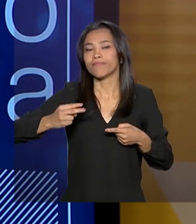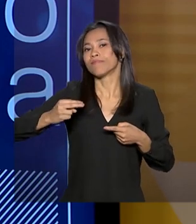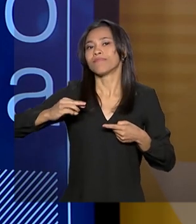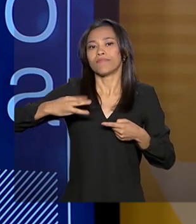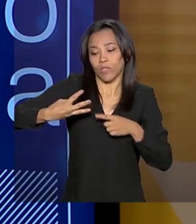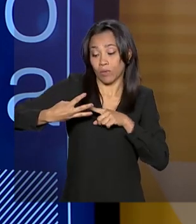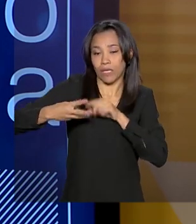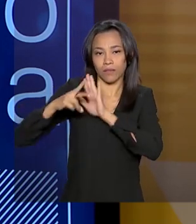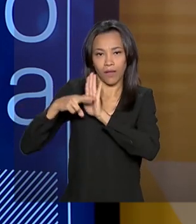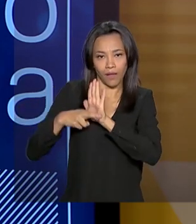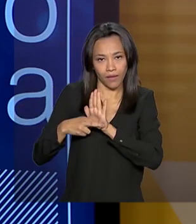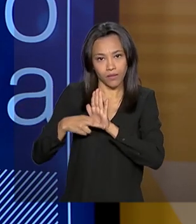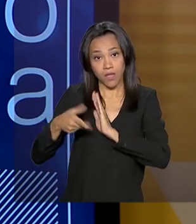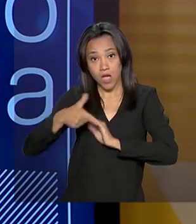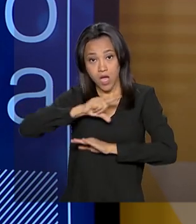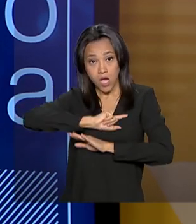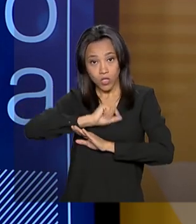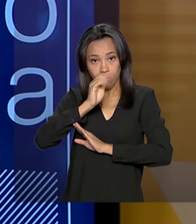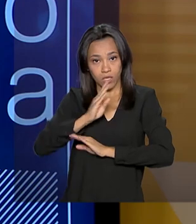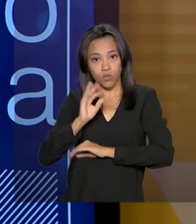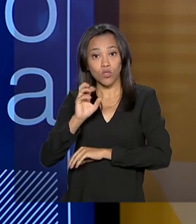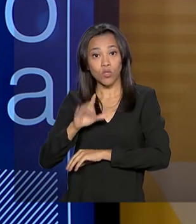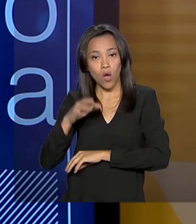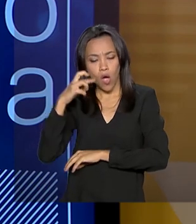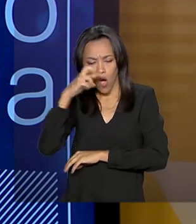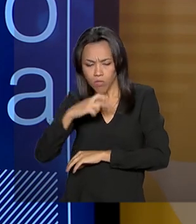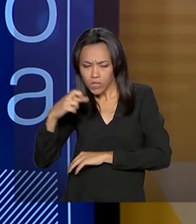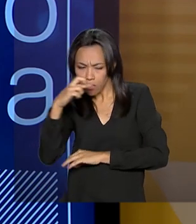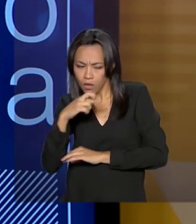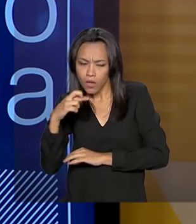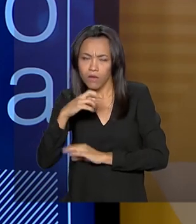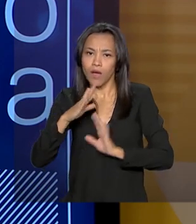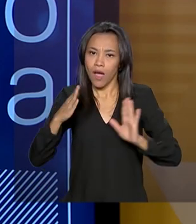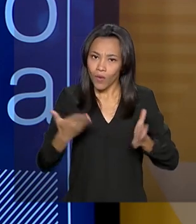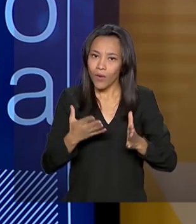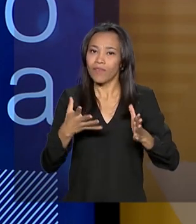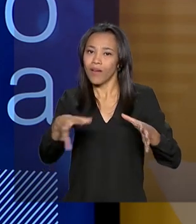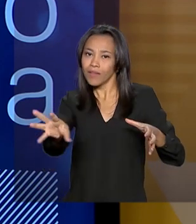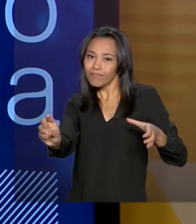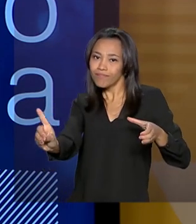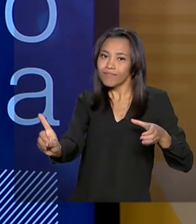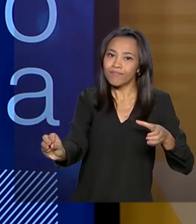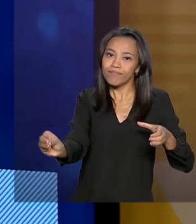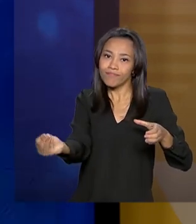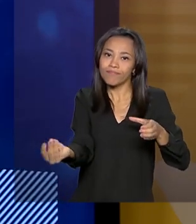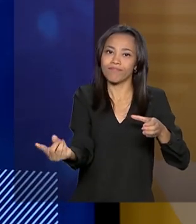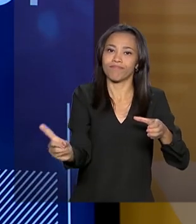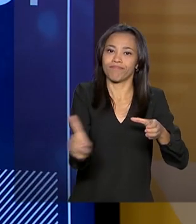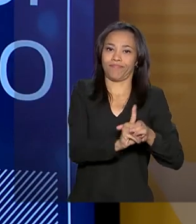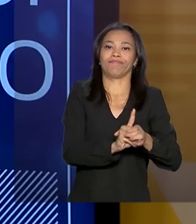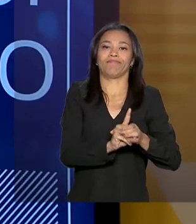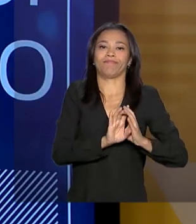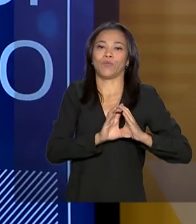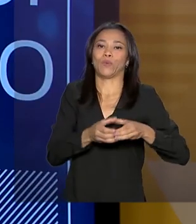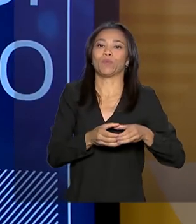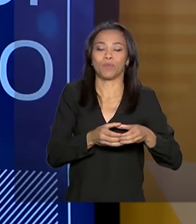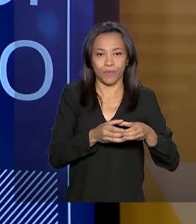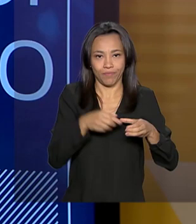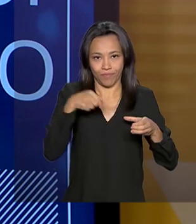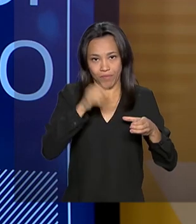ele aplicou para ser participante e finalmente ser membro. E para isso, para esse caminho chegar, nós vamos ter que